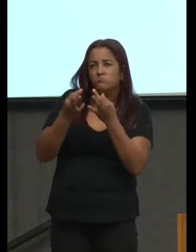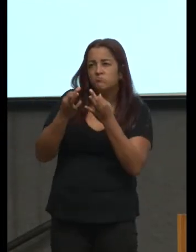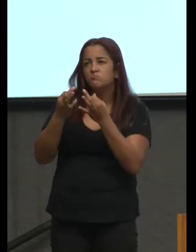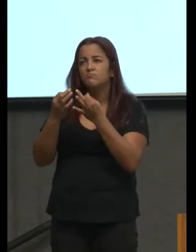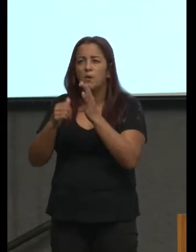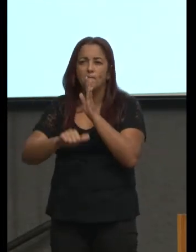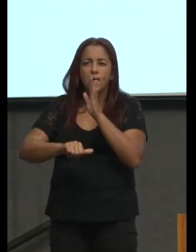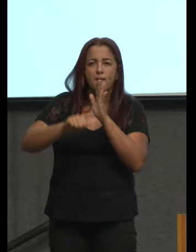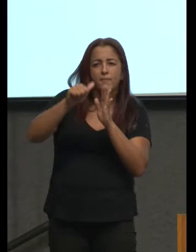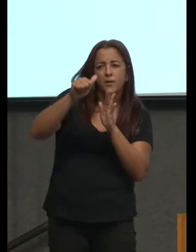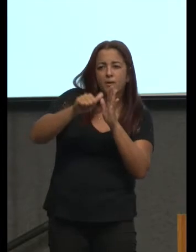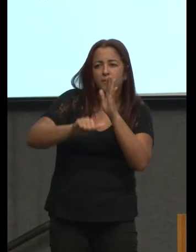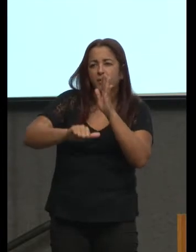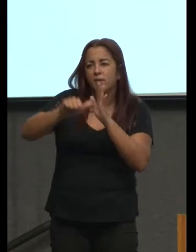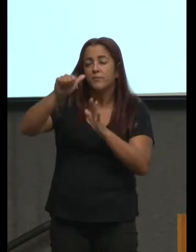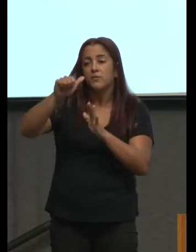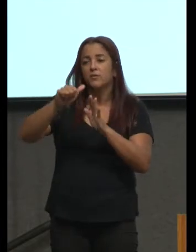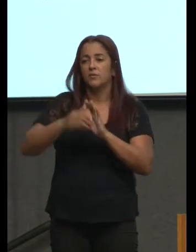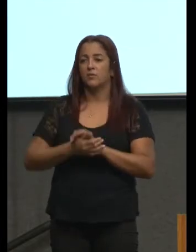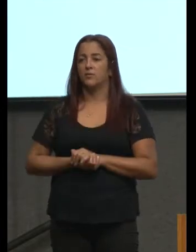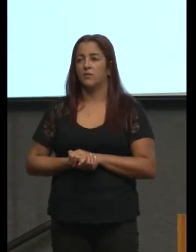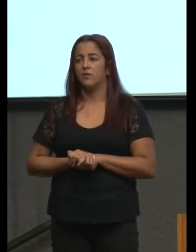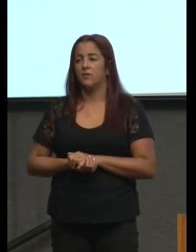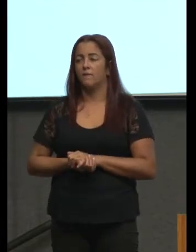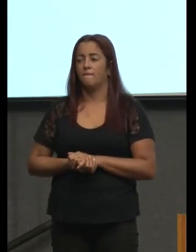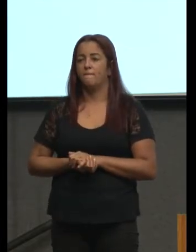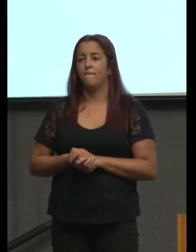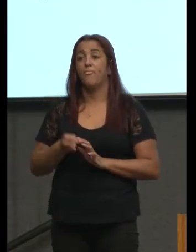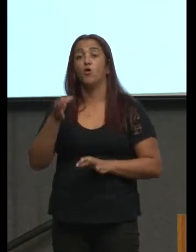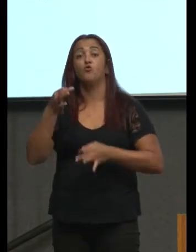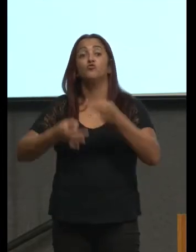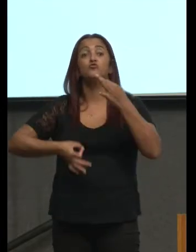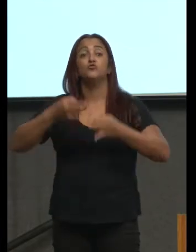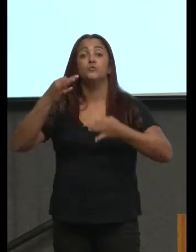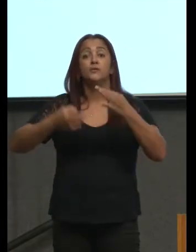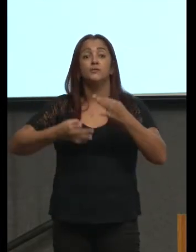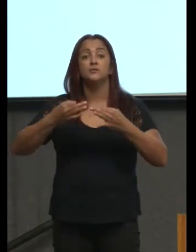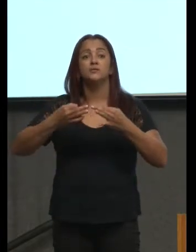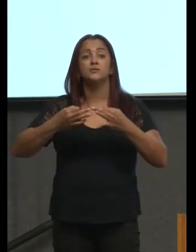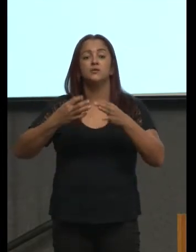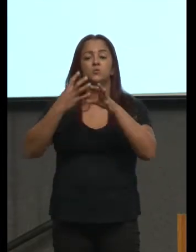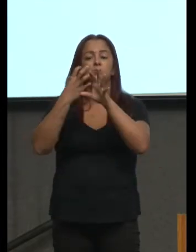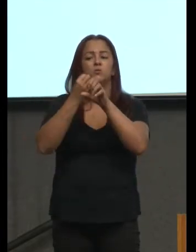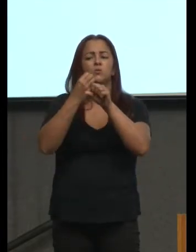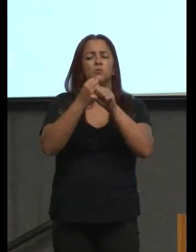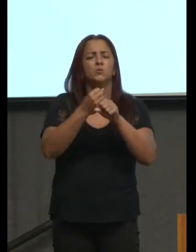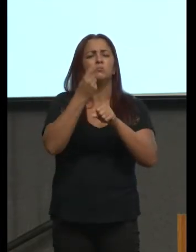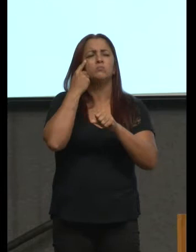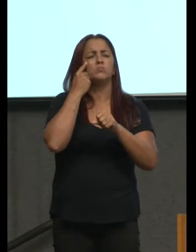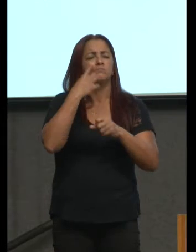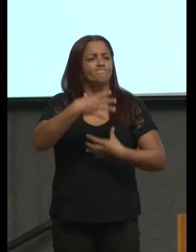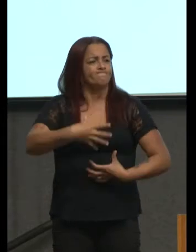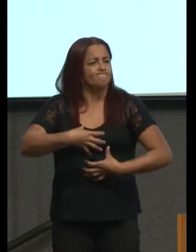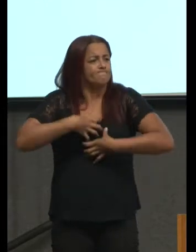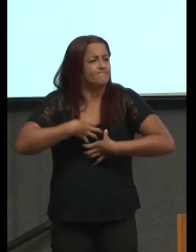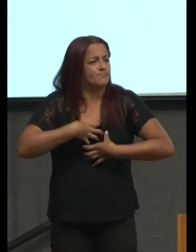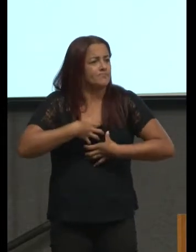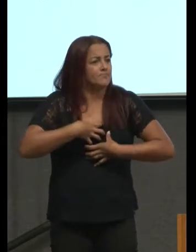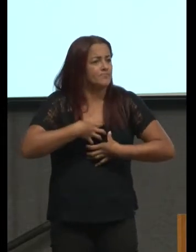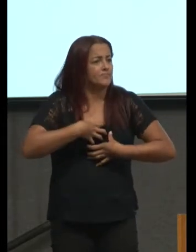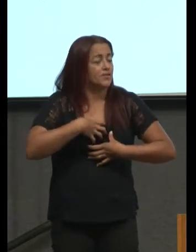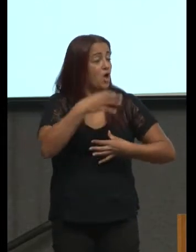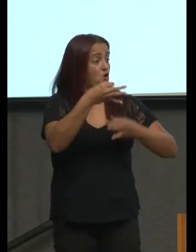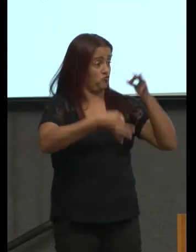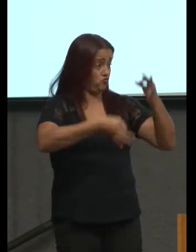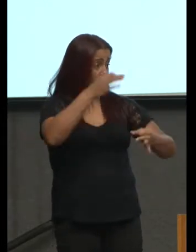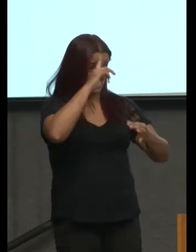pondera um juiz que calcula um juiz que sente um juiz que